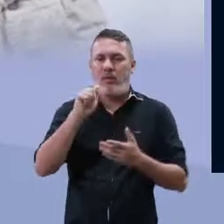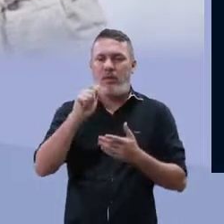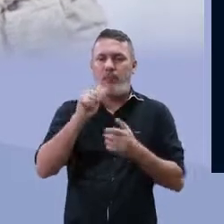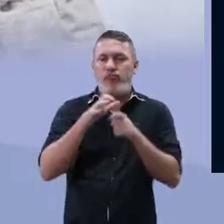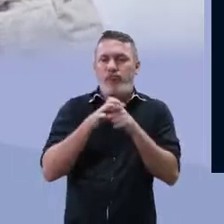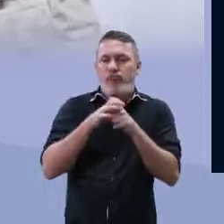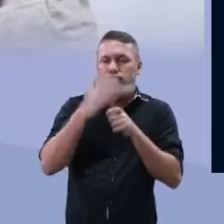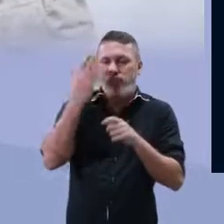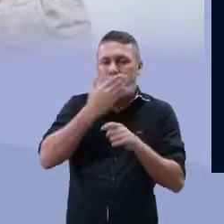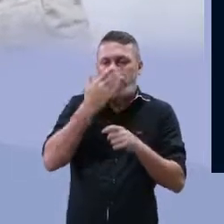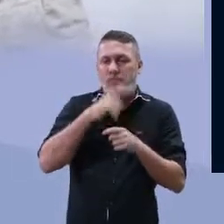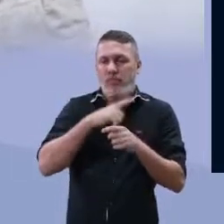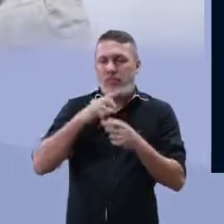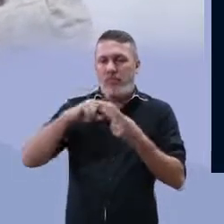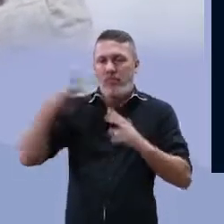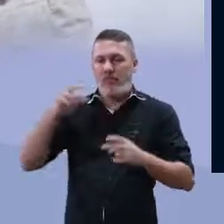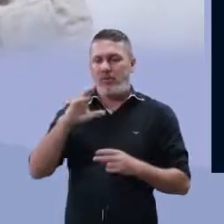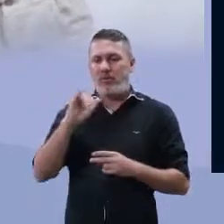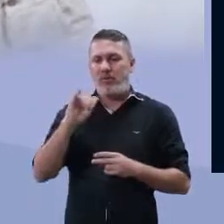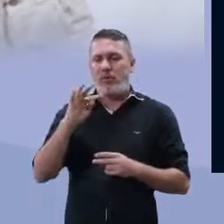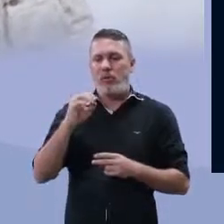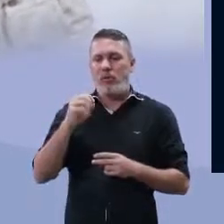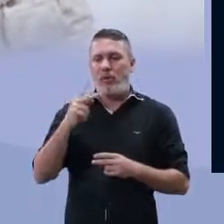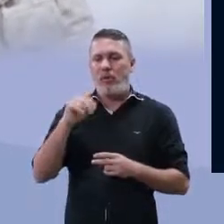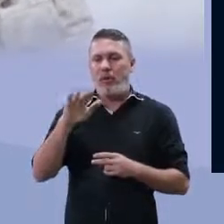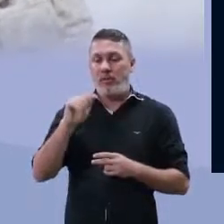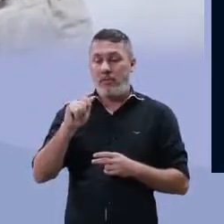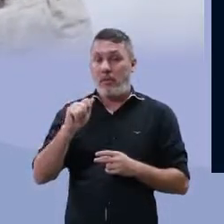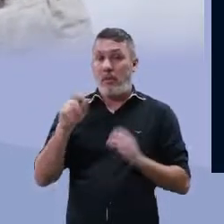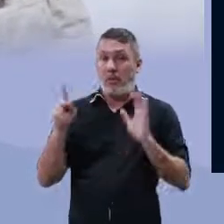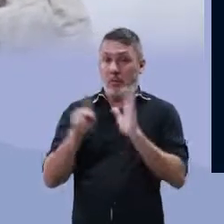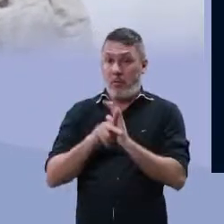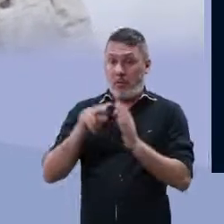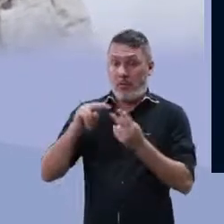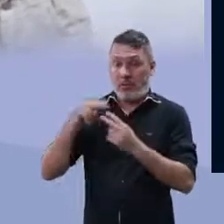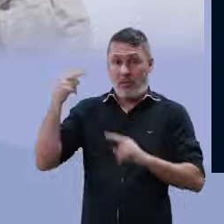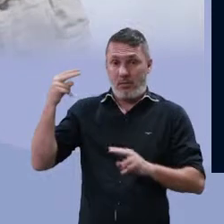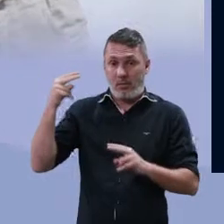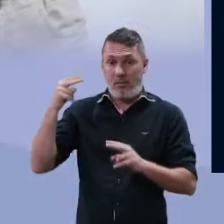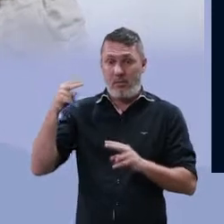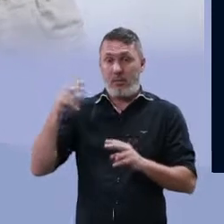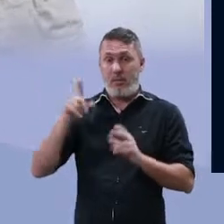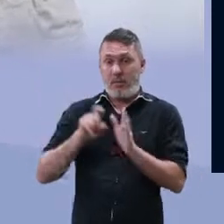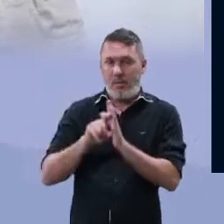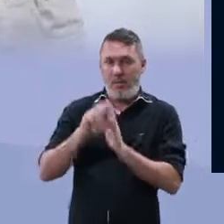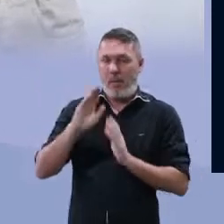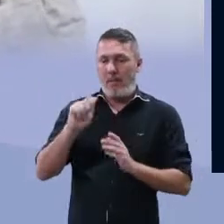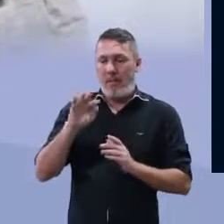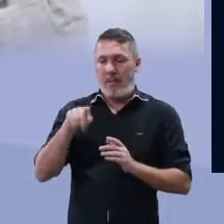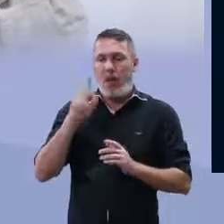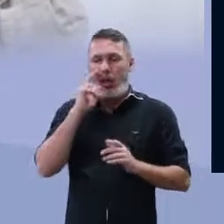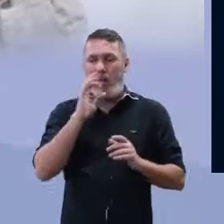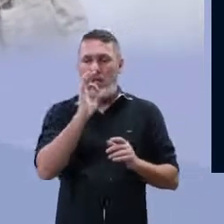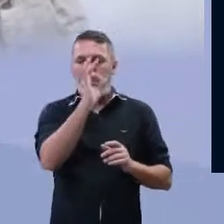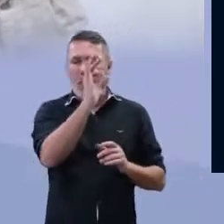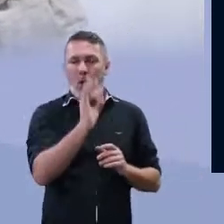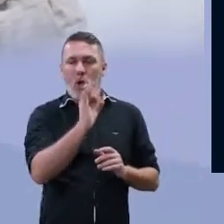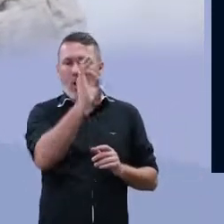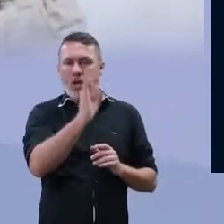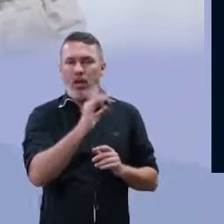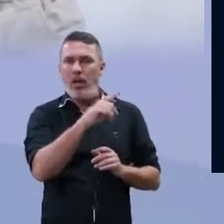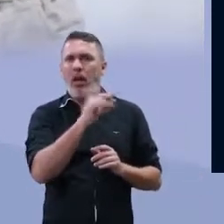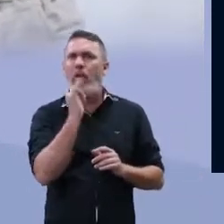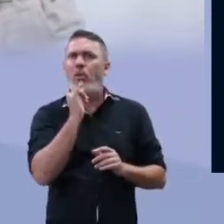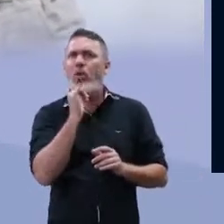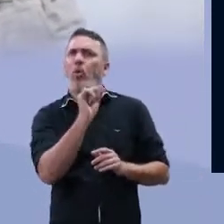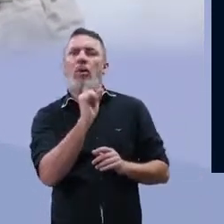pedacinhos de DNA que estavam soltos ali no citoplasma. O DNA da bactéria, ele está representado aí por bolinha,